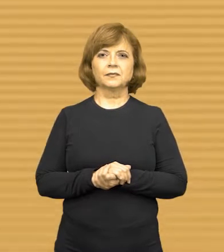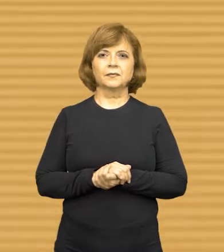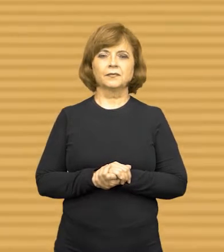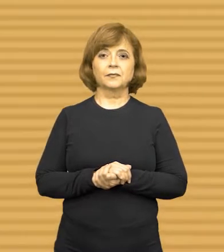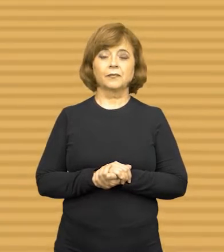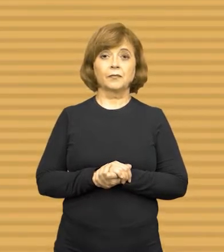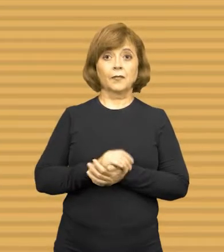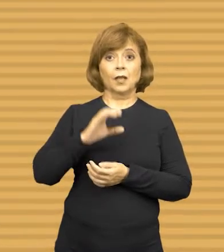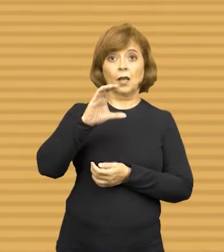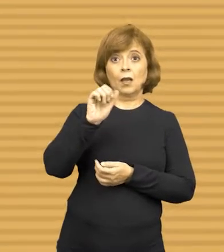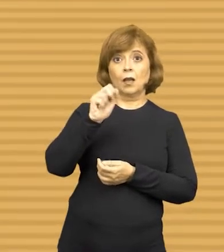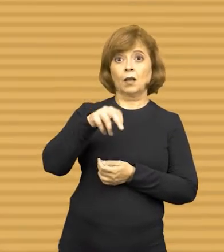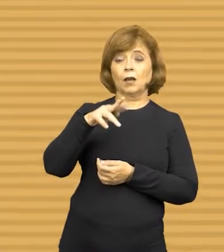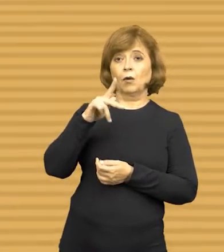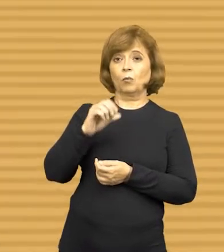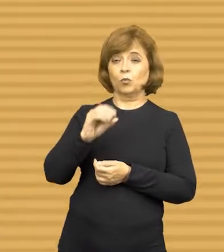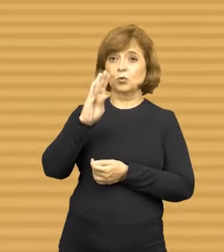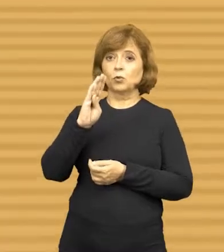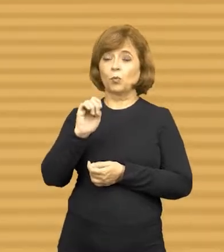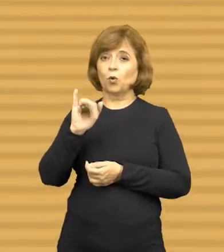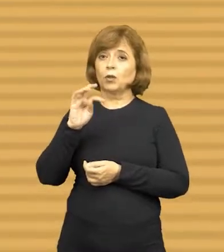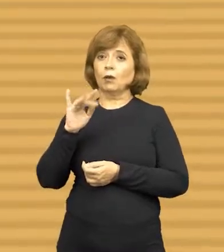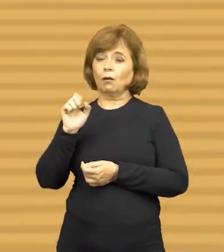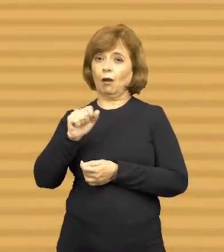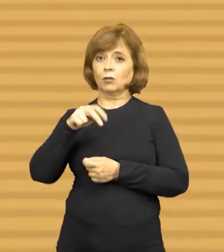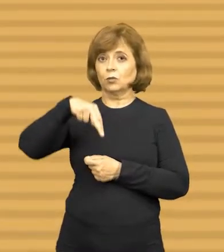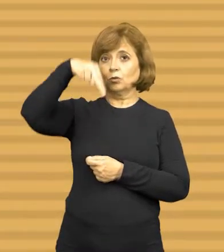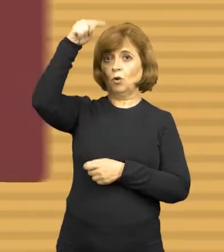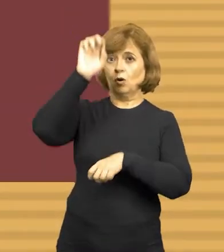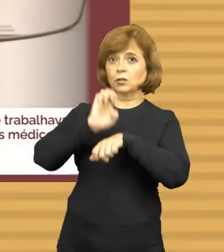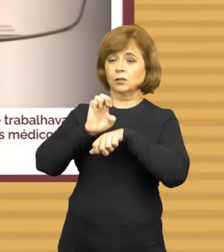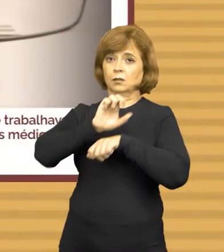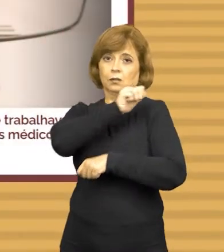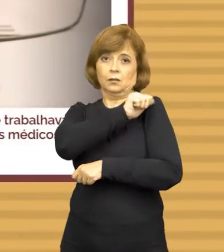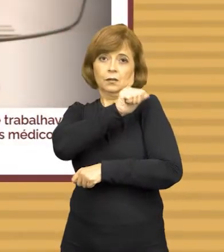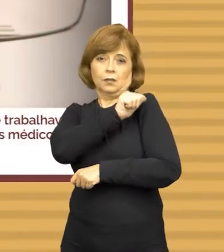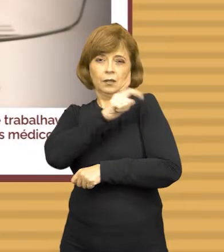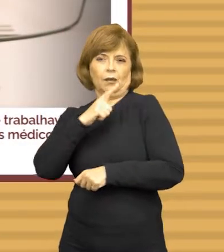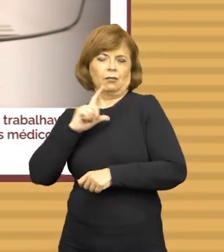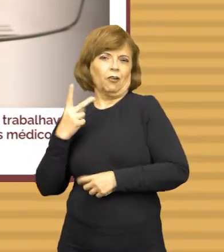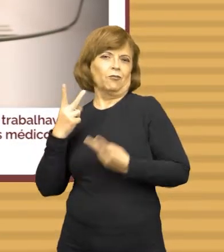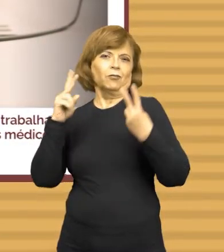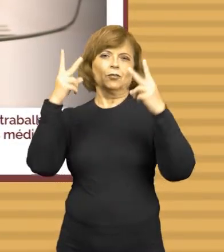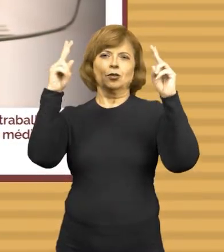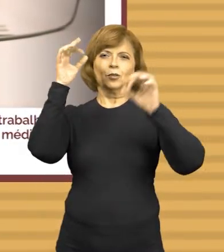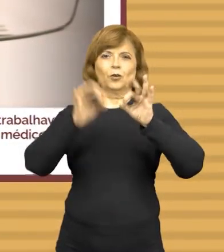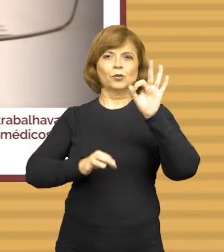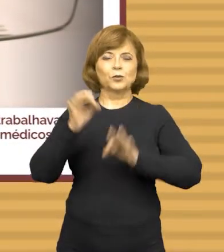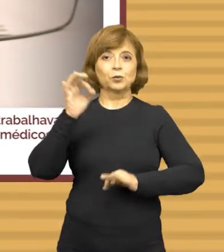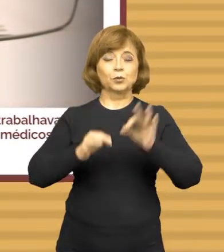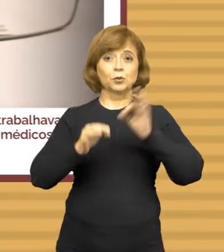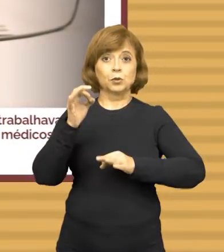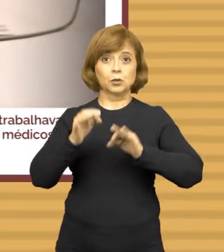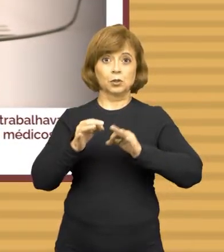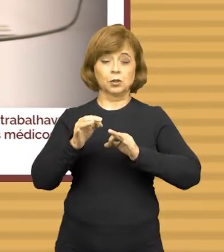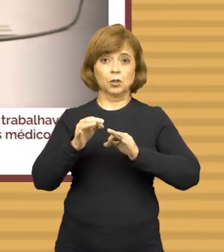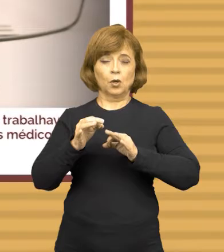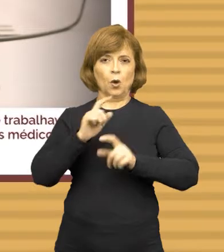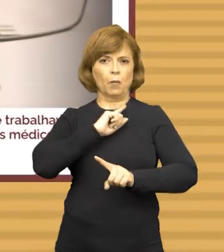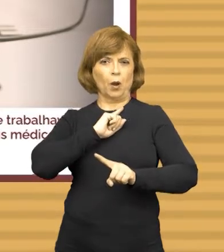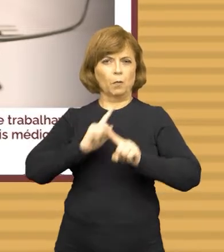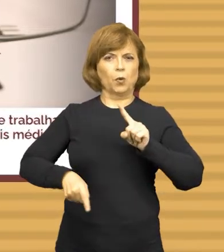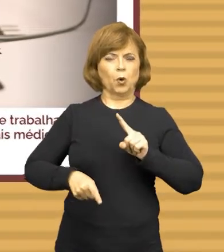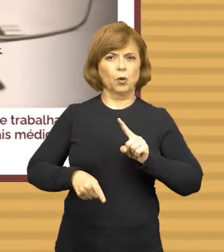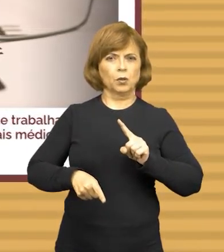Em Campos do Goitacazes, no norte do Estado, o MP RJ obteve vitória na Justiça para impedir que não